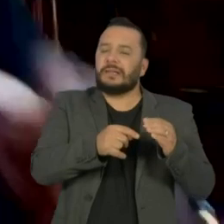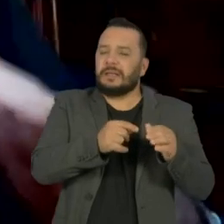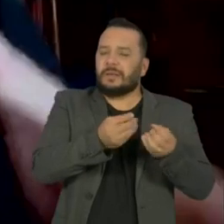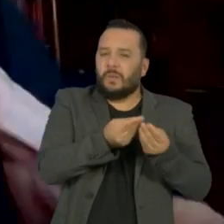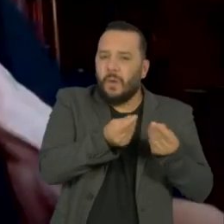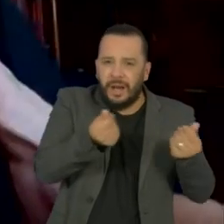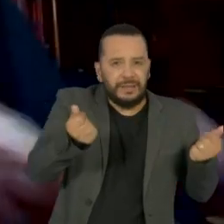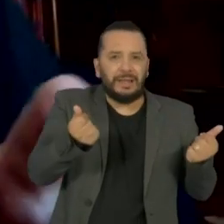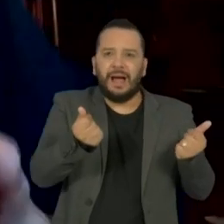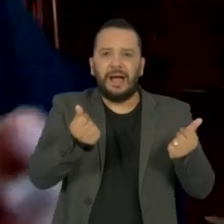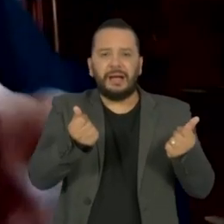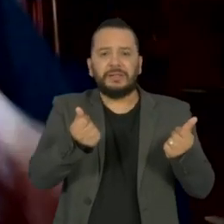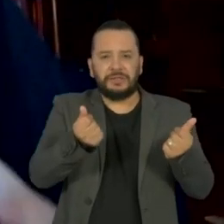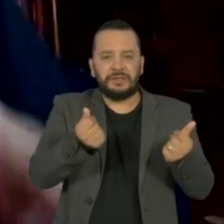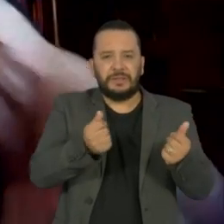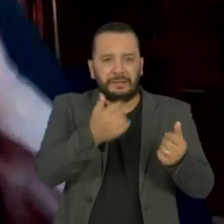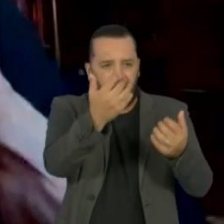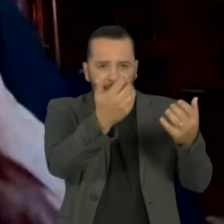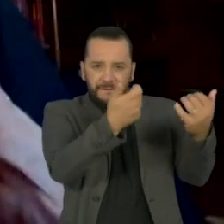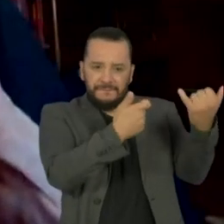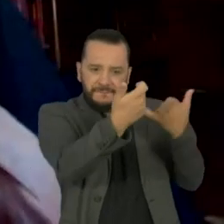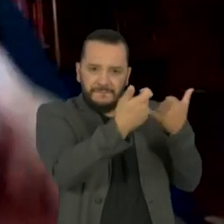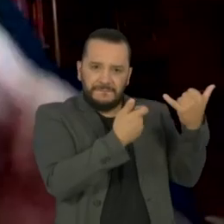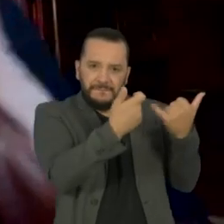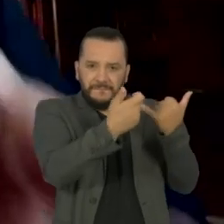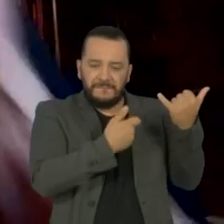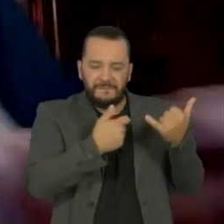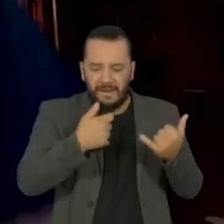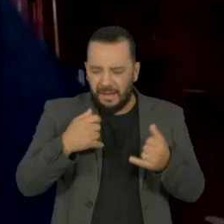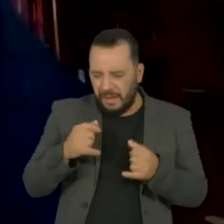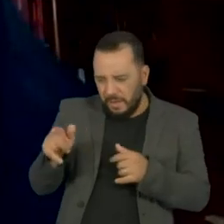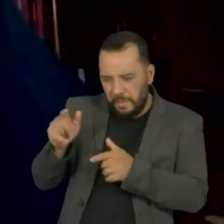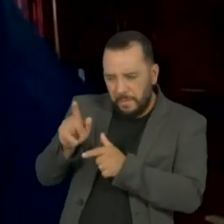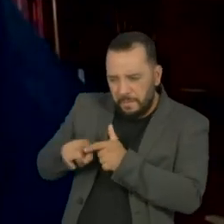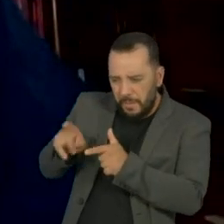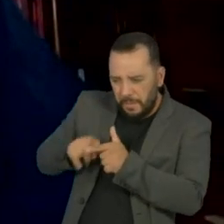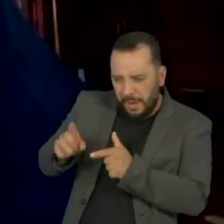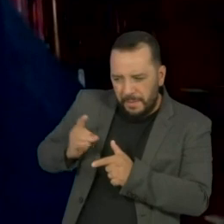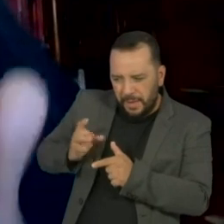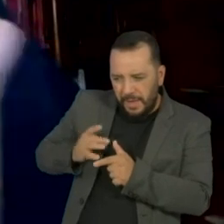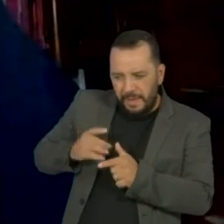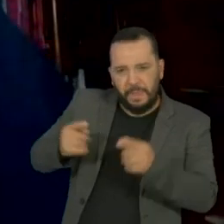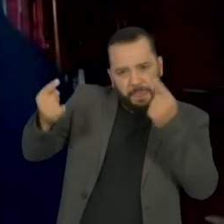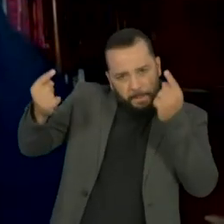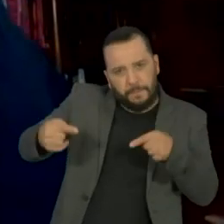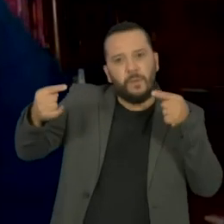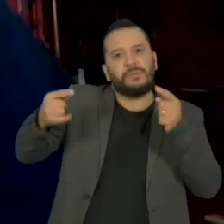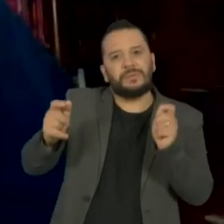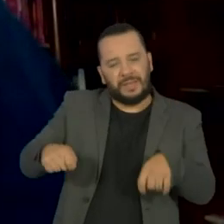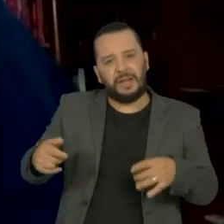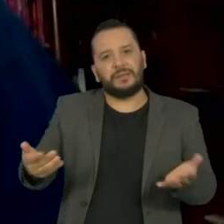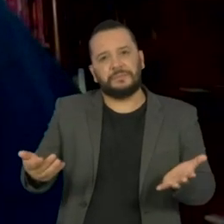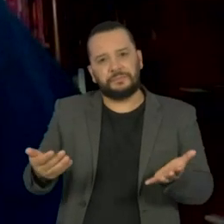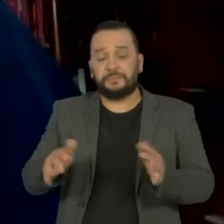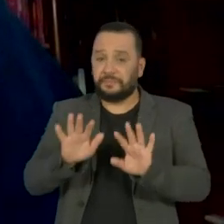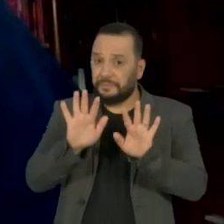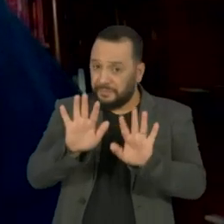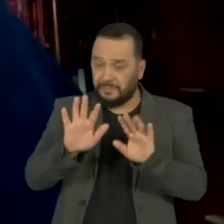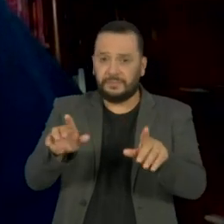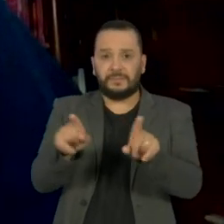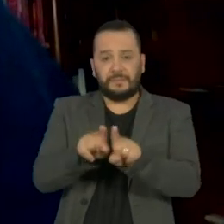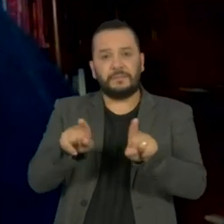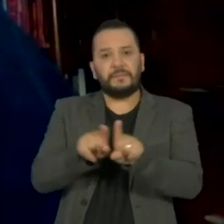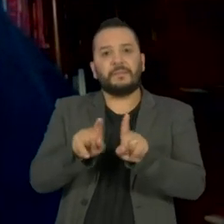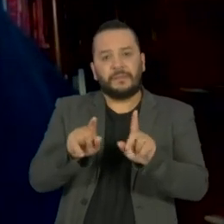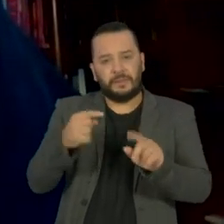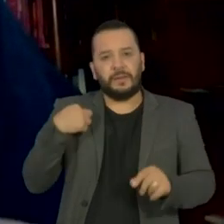tudo aquilo que ajuda a gente a enfrentar com inteligência o perigo que está lá fora. Agora, ao mesmo tempo, a gente tem a tarefa